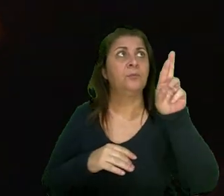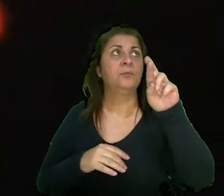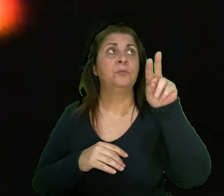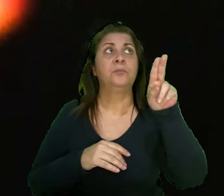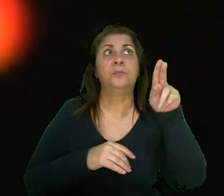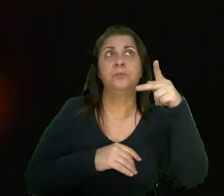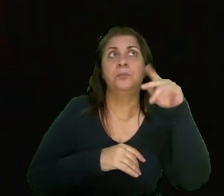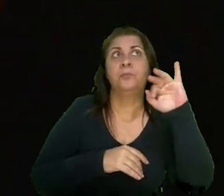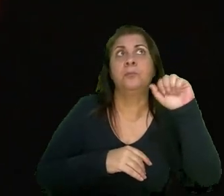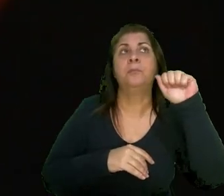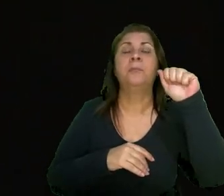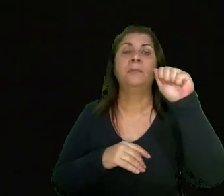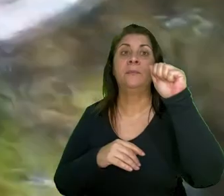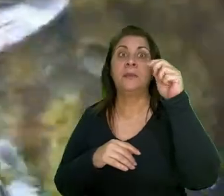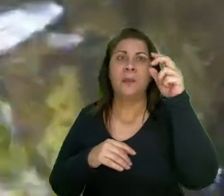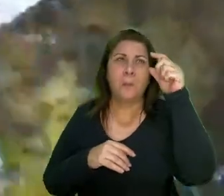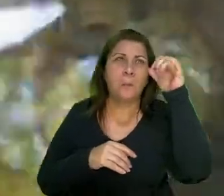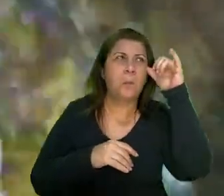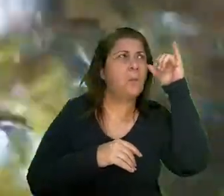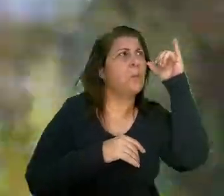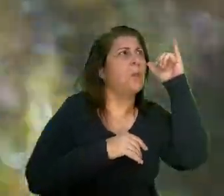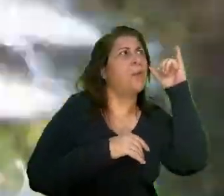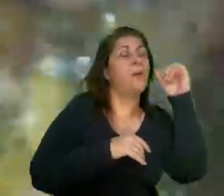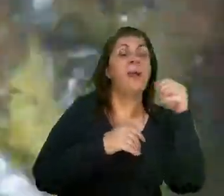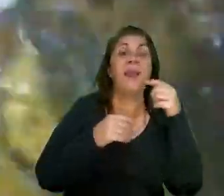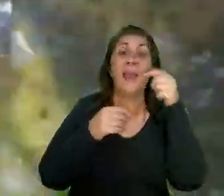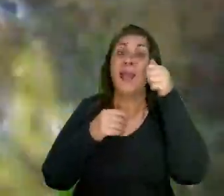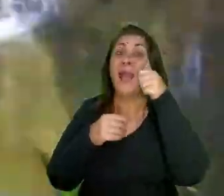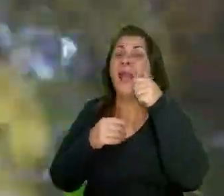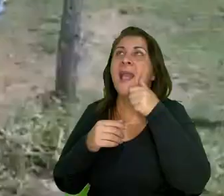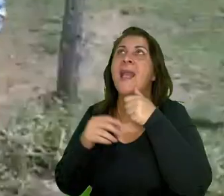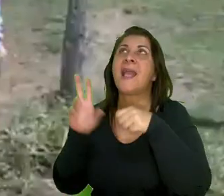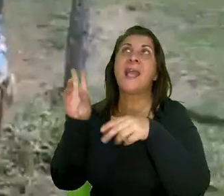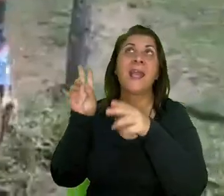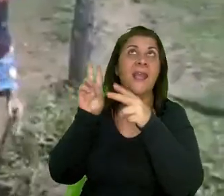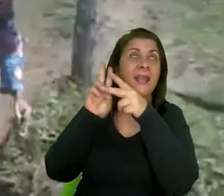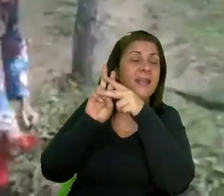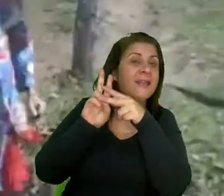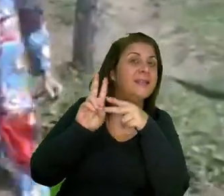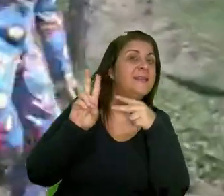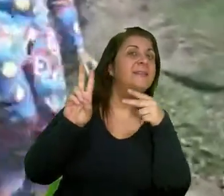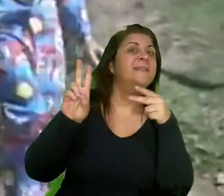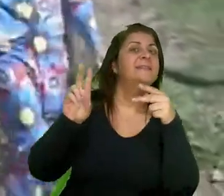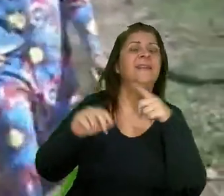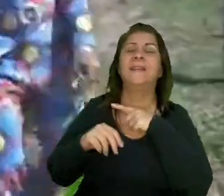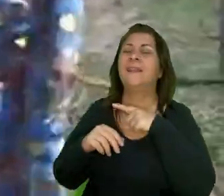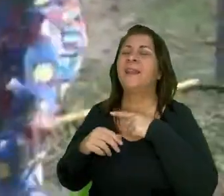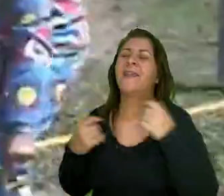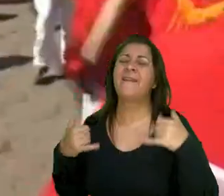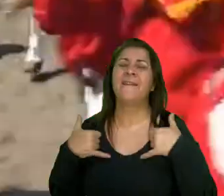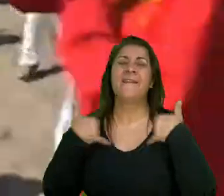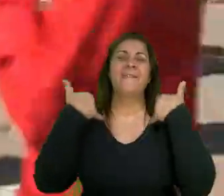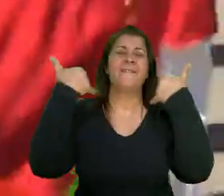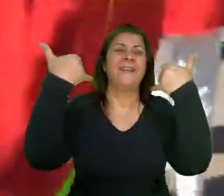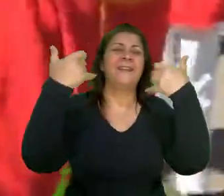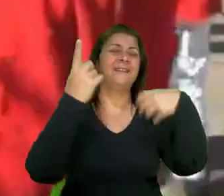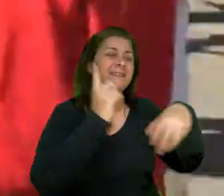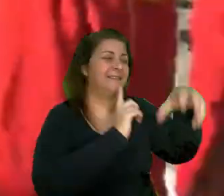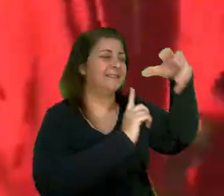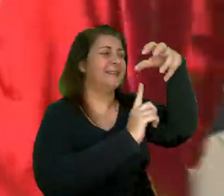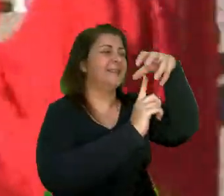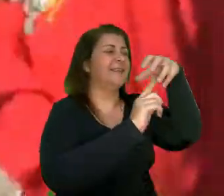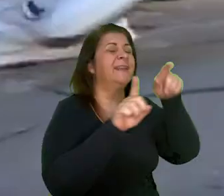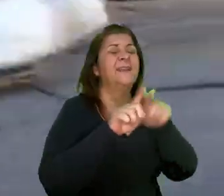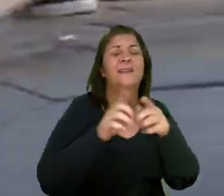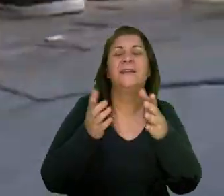Tem boitata Tem iracema Tem folia de reis Também